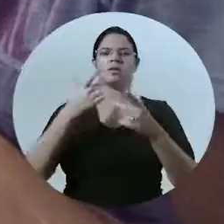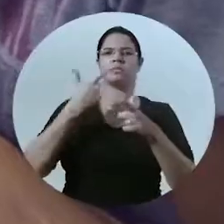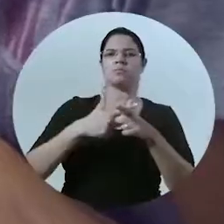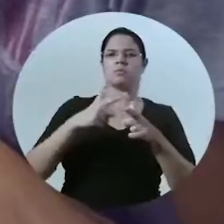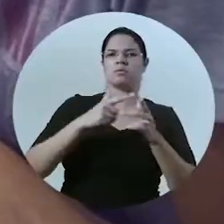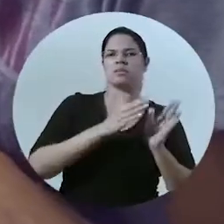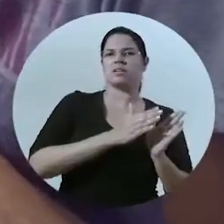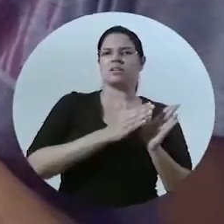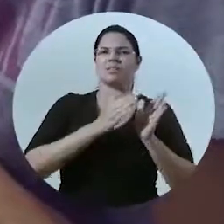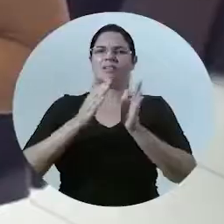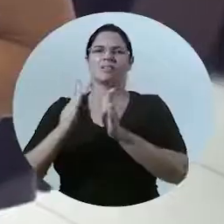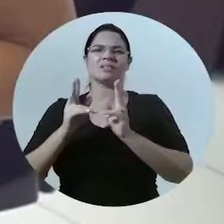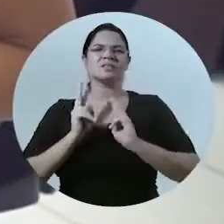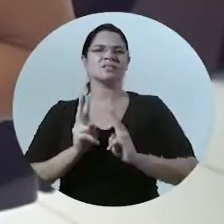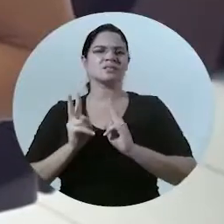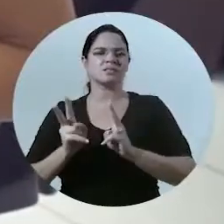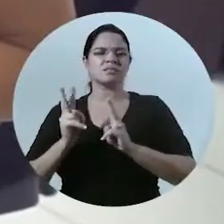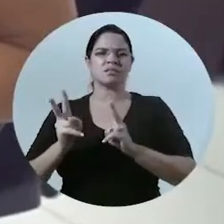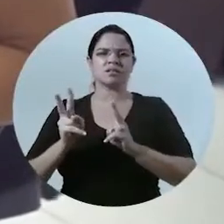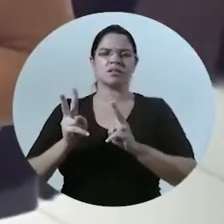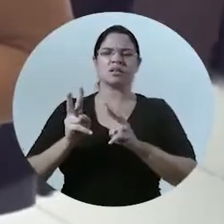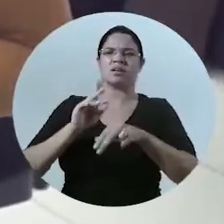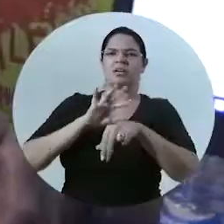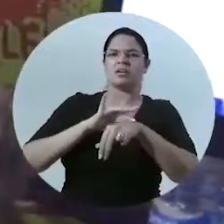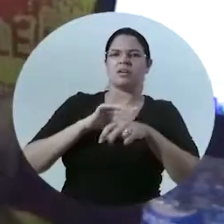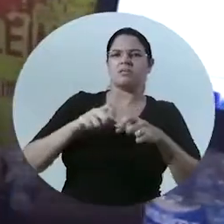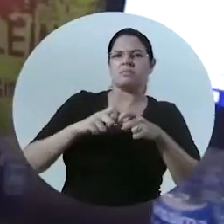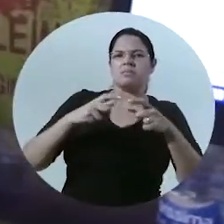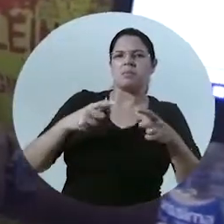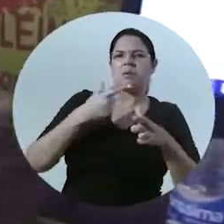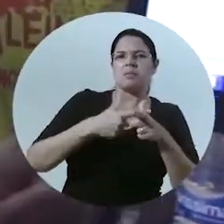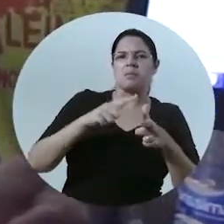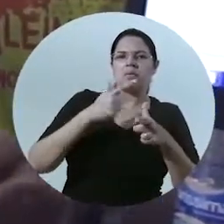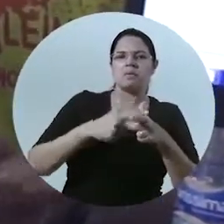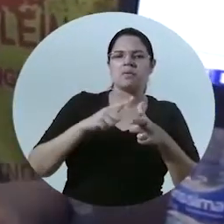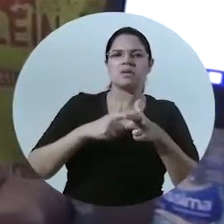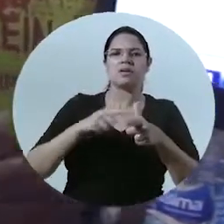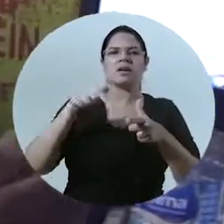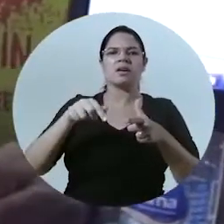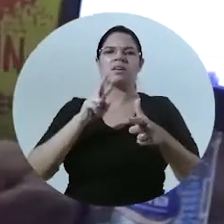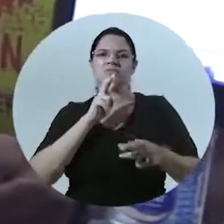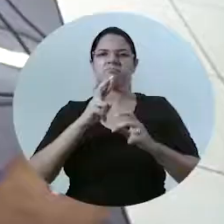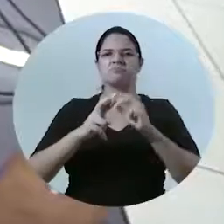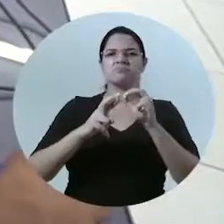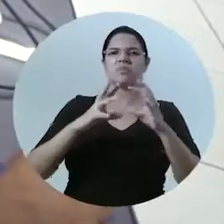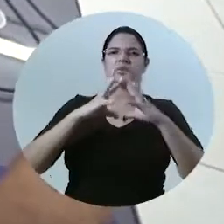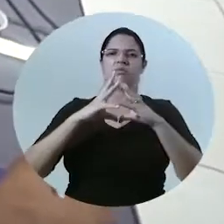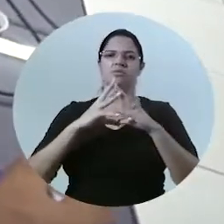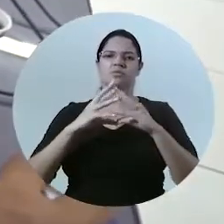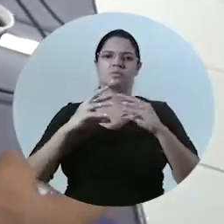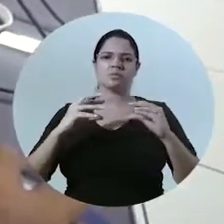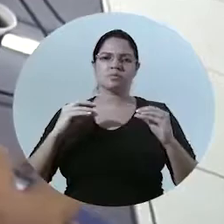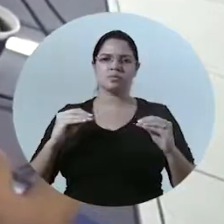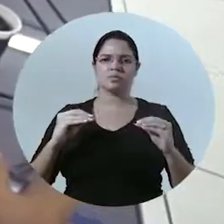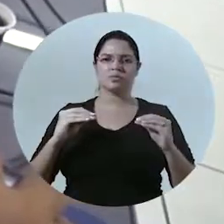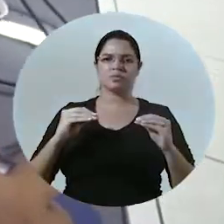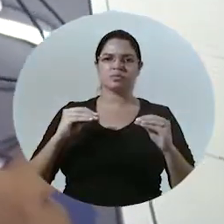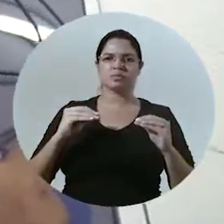situações que se arrastavam a tempos feridas abertas que começam aqui a serem